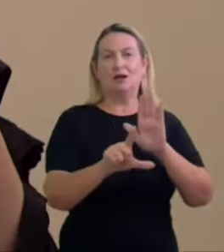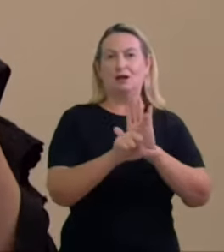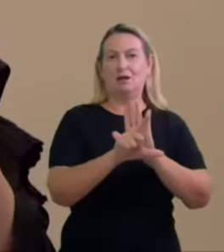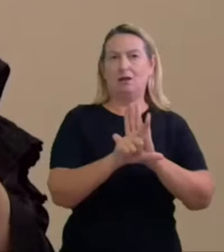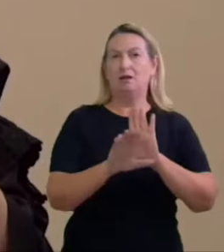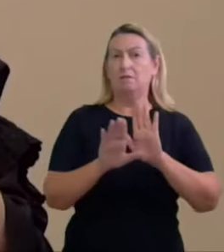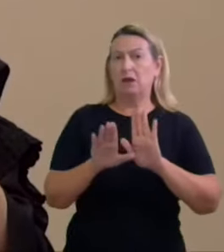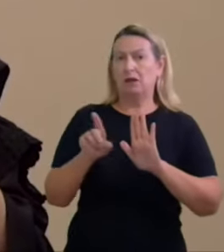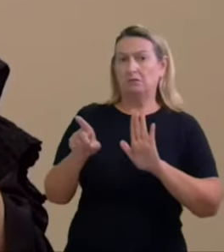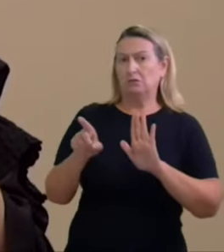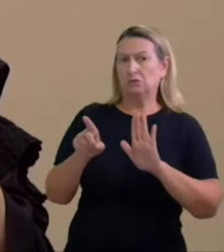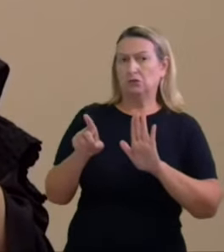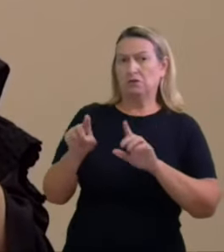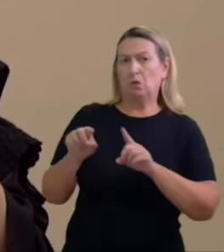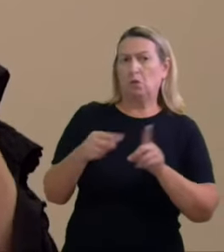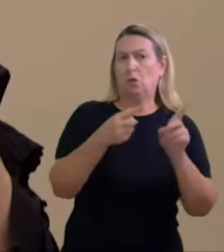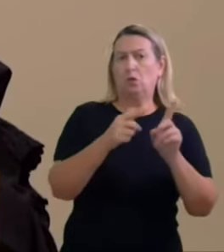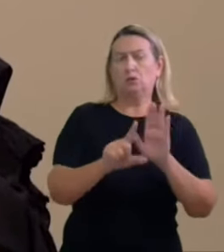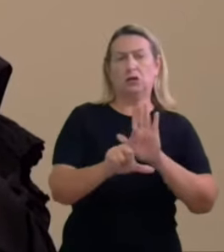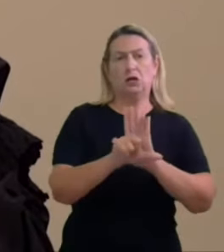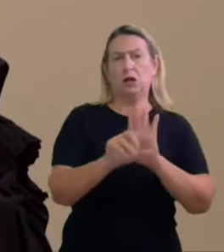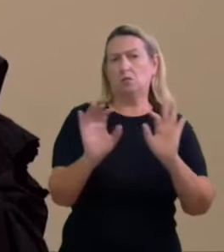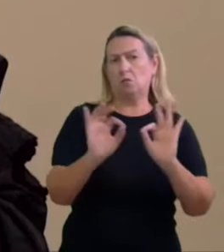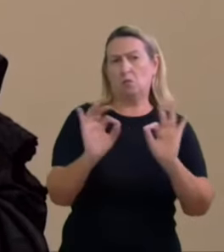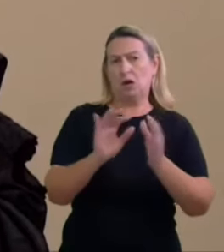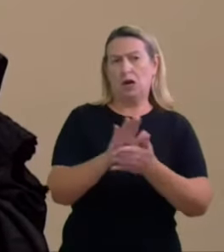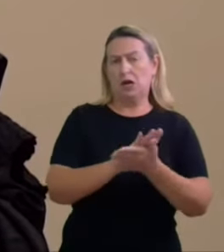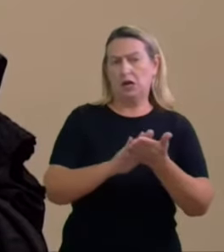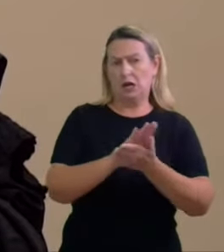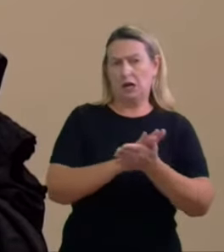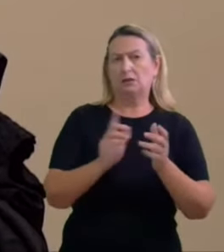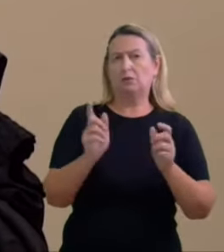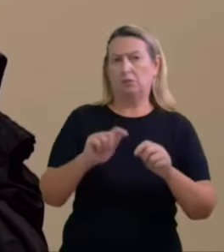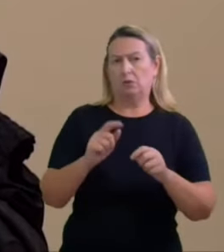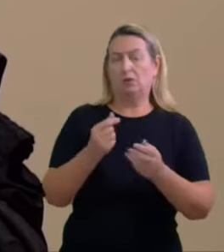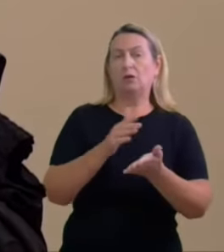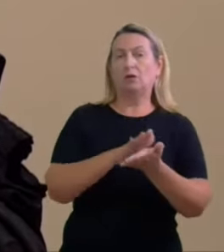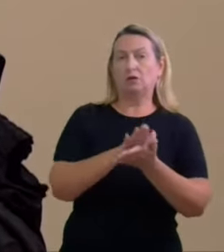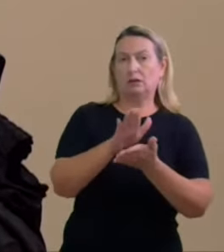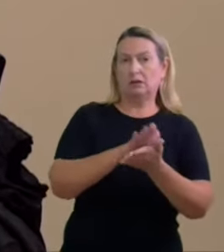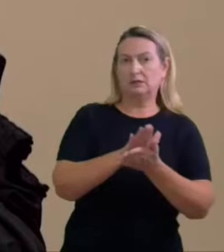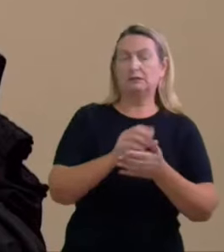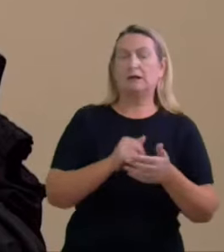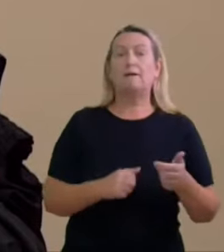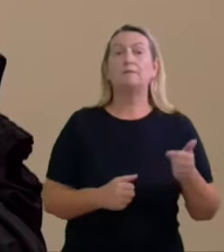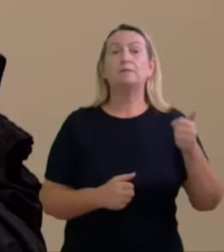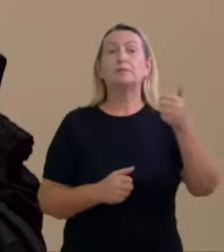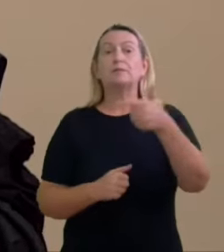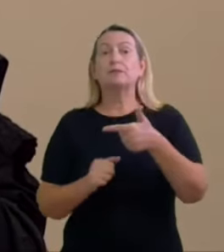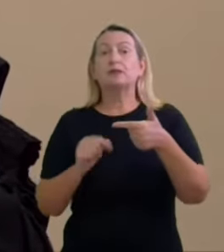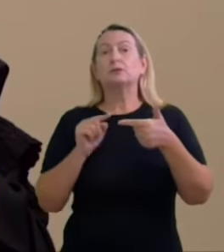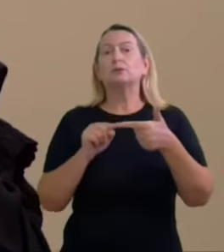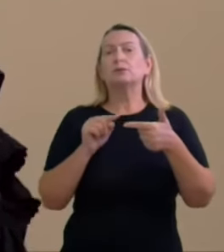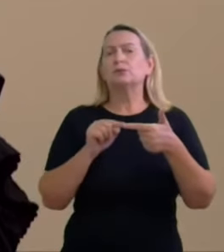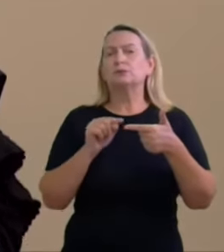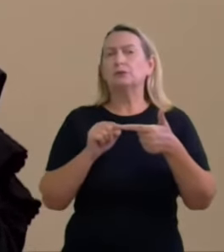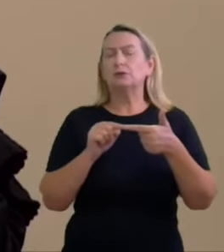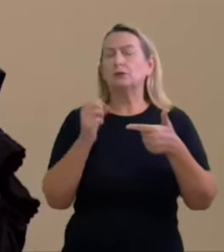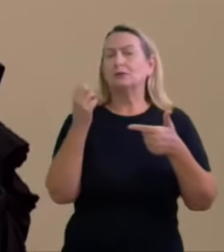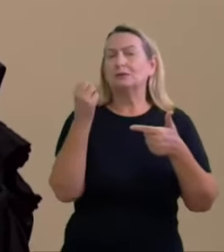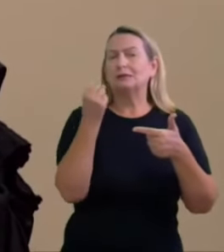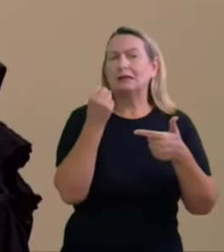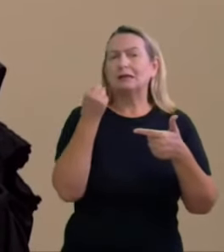da legalidade aqui nesse caso restaríamos com essa segunda segundo aspecto da gravidade